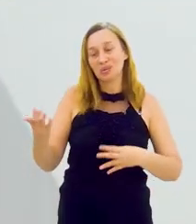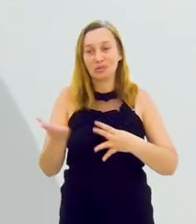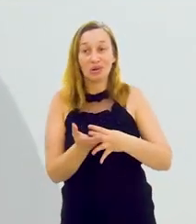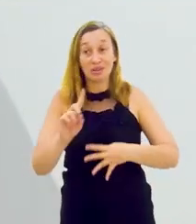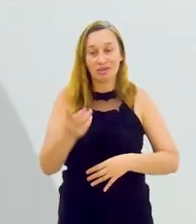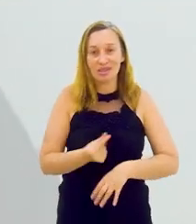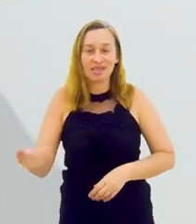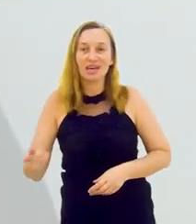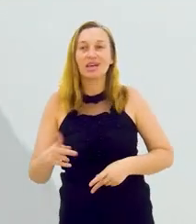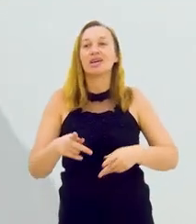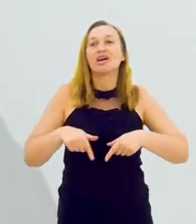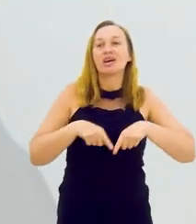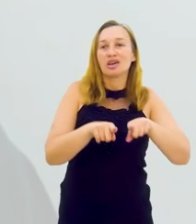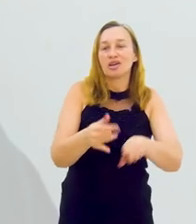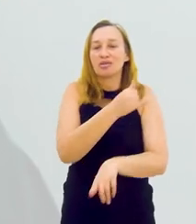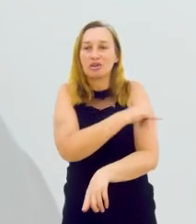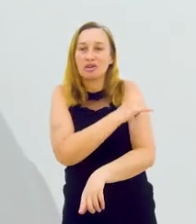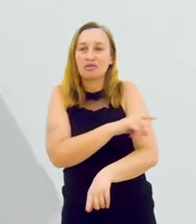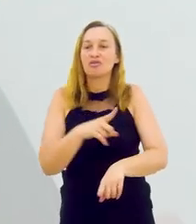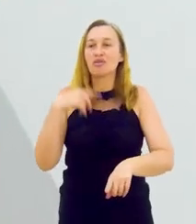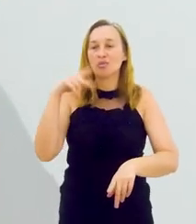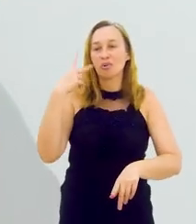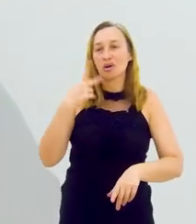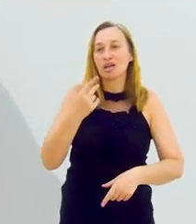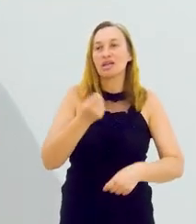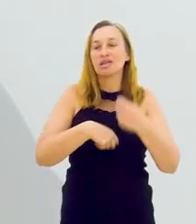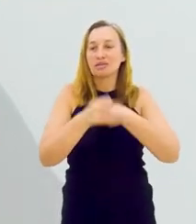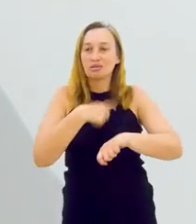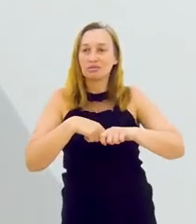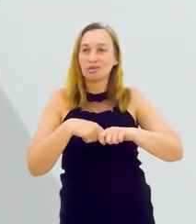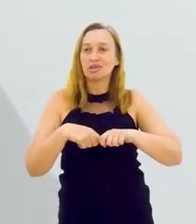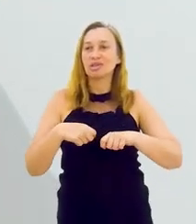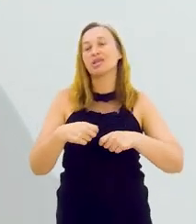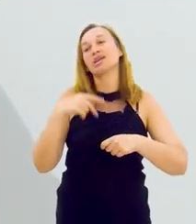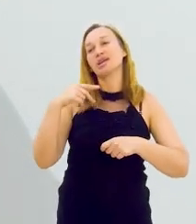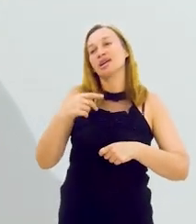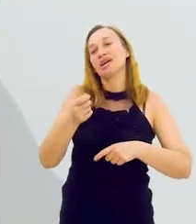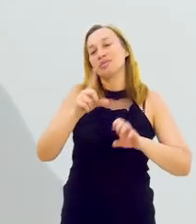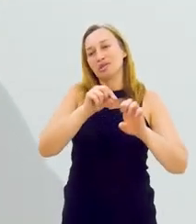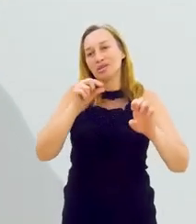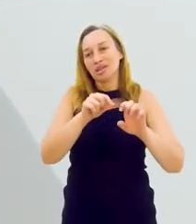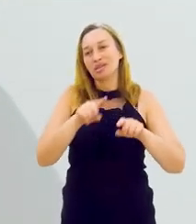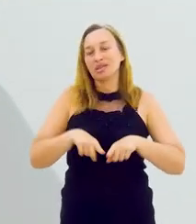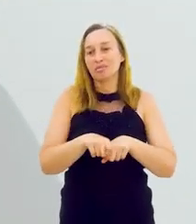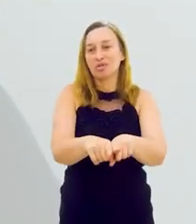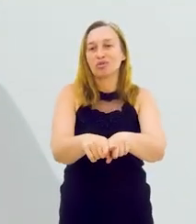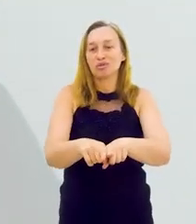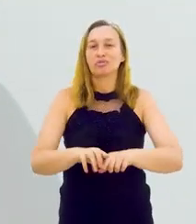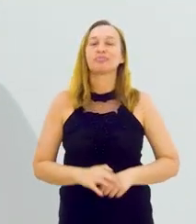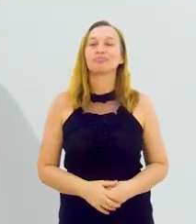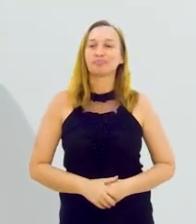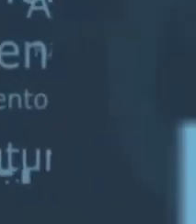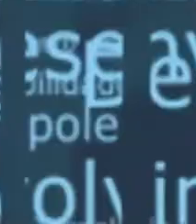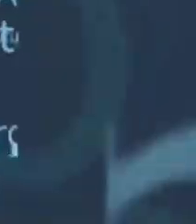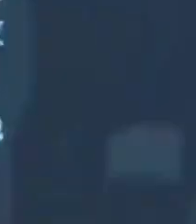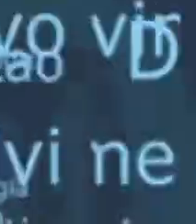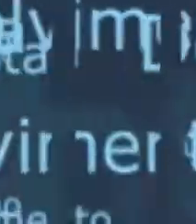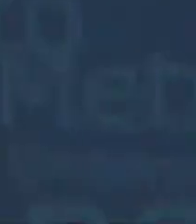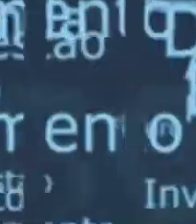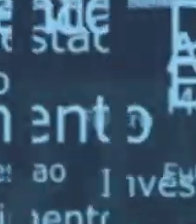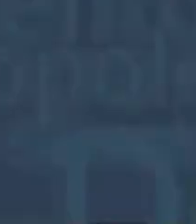escola, mas esse assunto do próximo bloco não sai daí. Rio em Foco, a política, economia e empreendedorismo caminhão juntos.